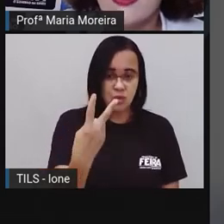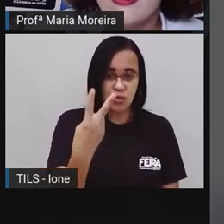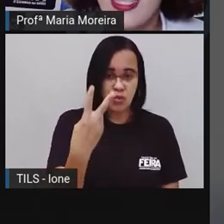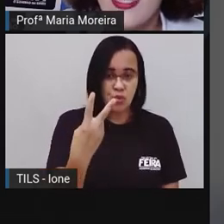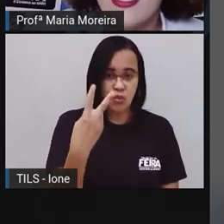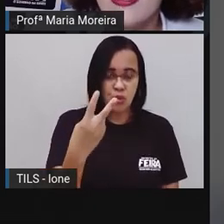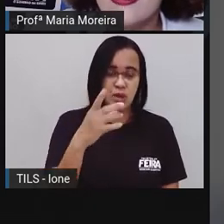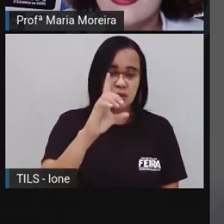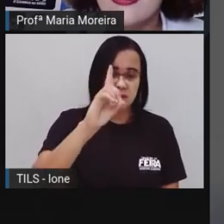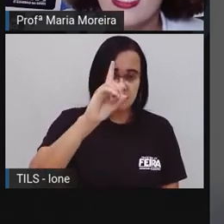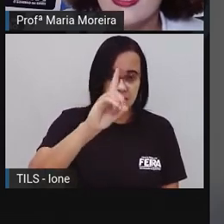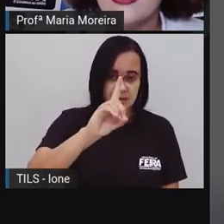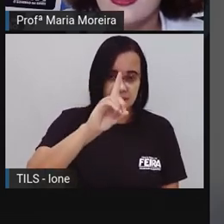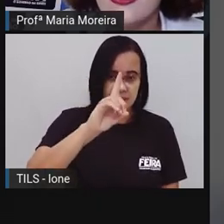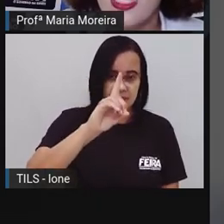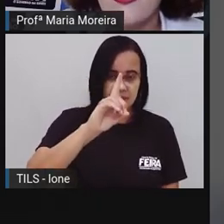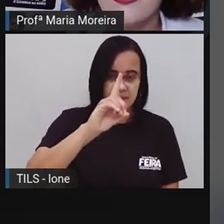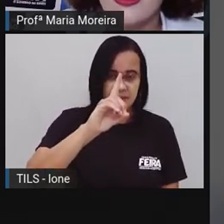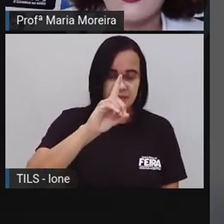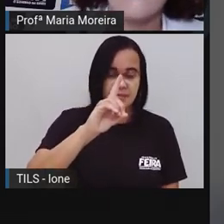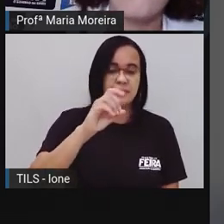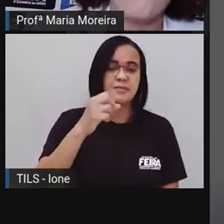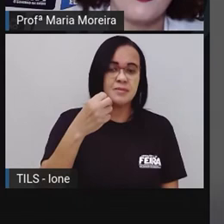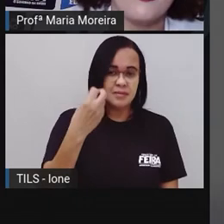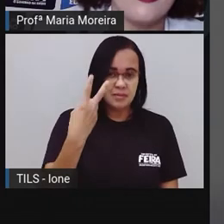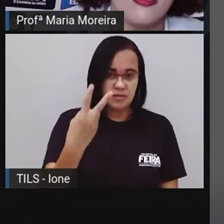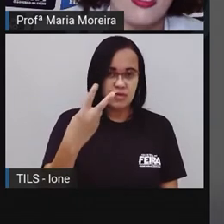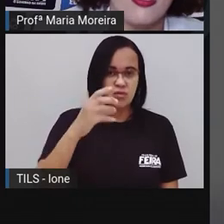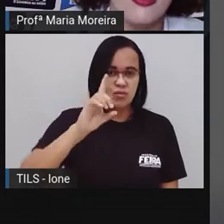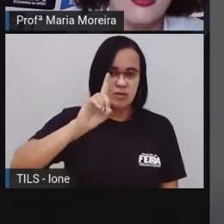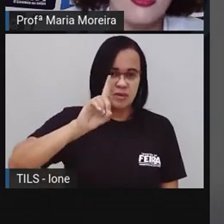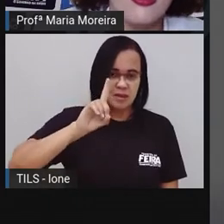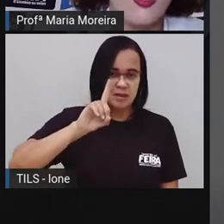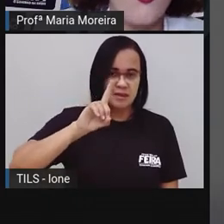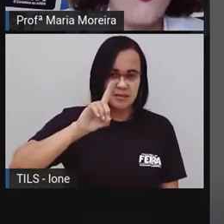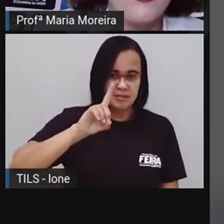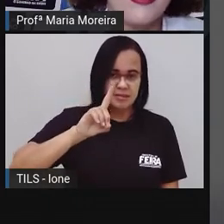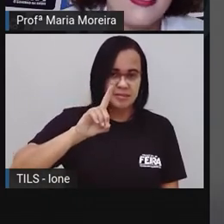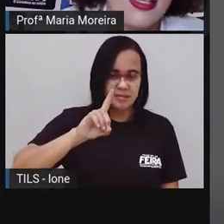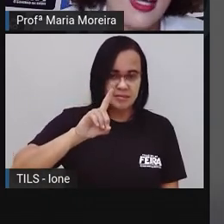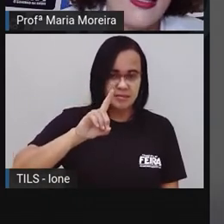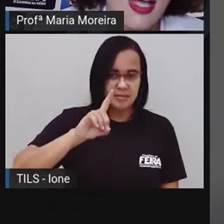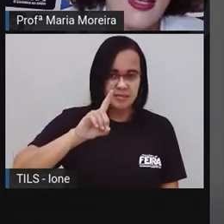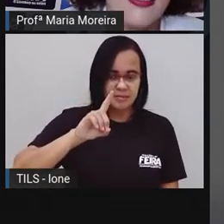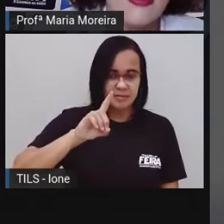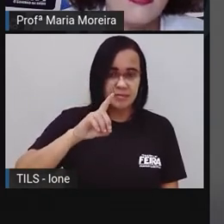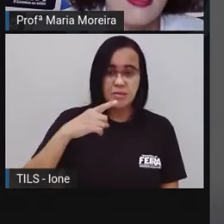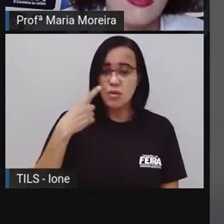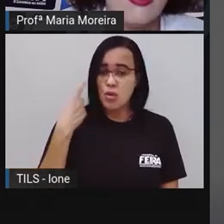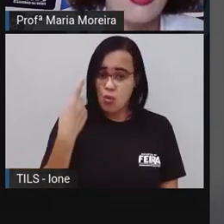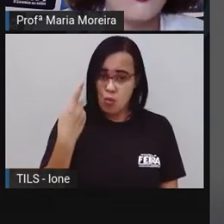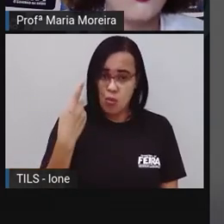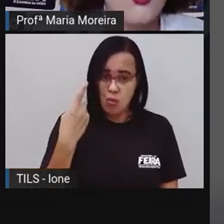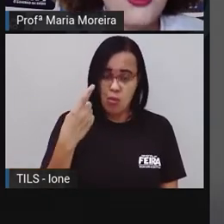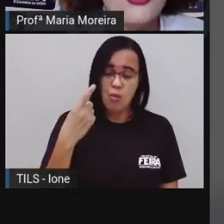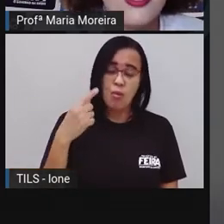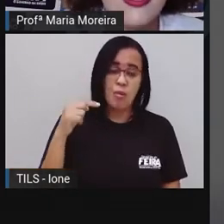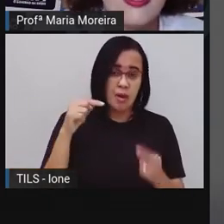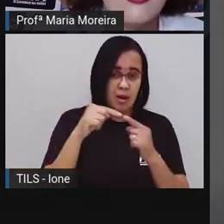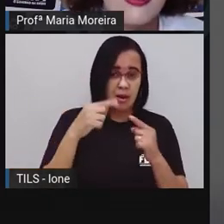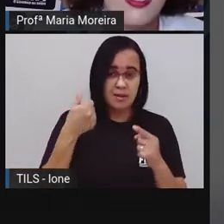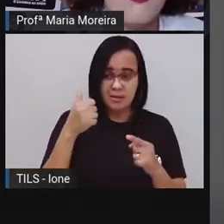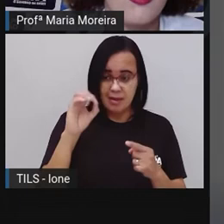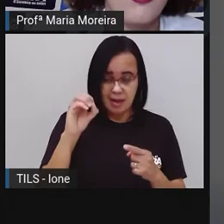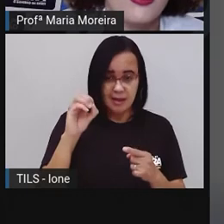ó, dezenas, a gente saiu de centenas e foi para a dezena. Então, uma dezena é dez, não é isso? Então, duas